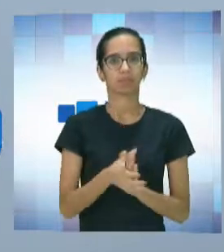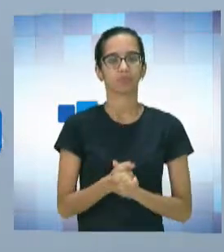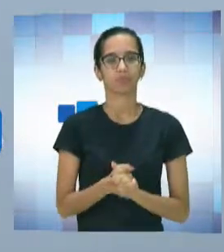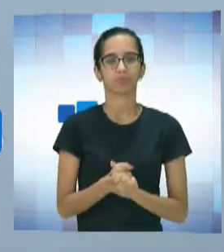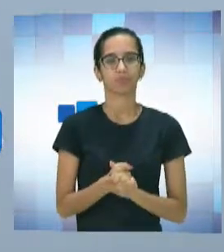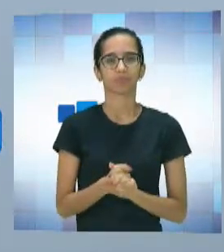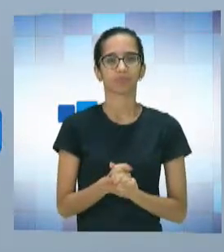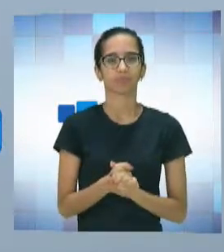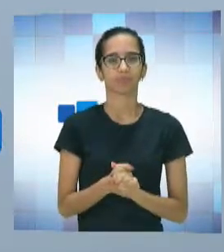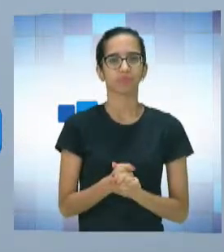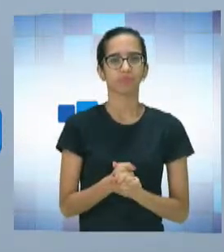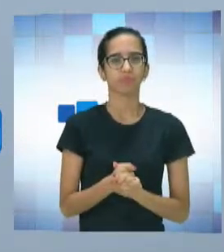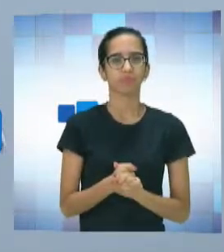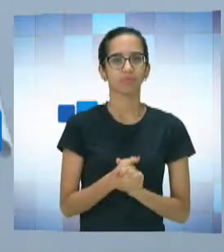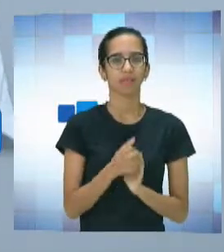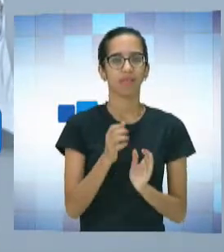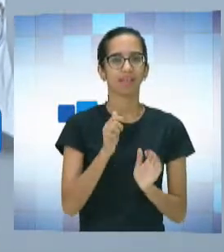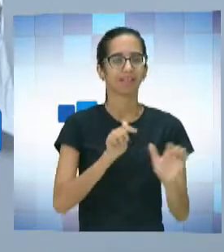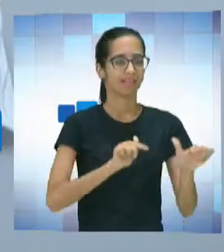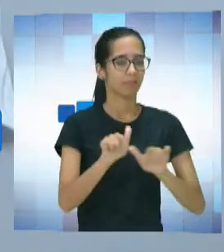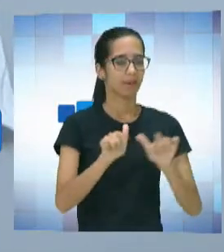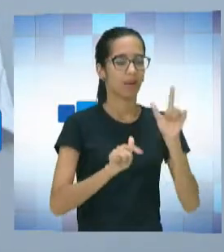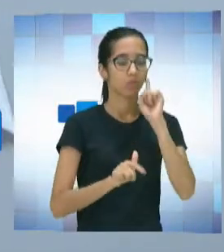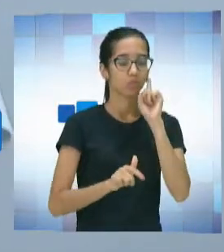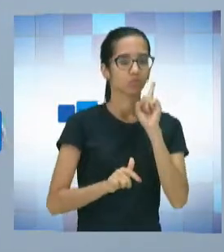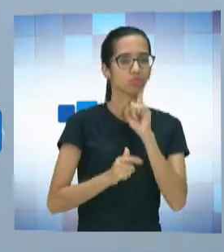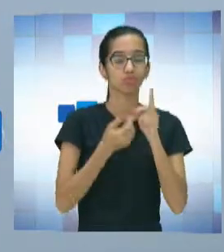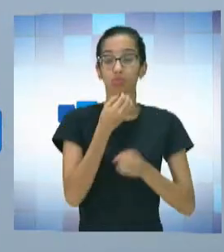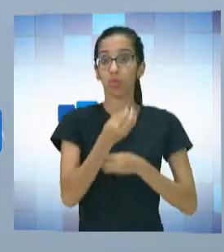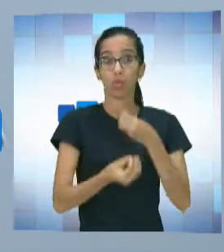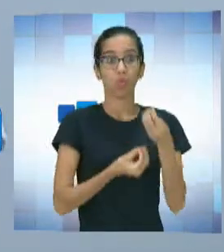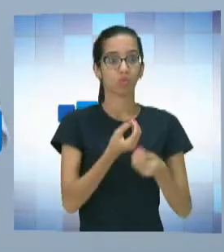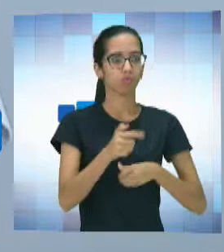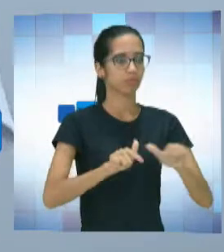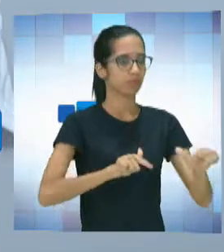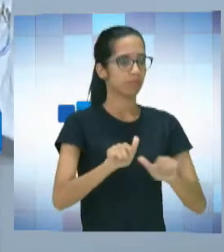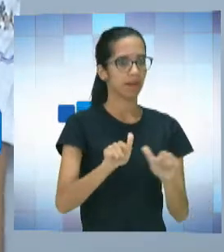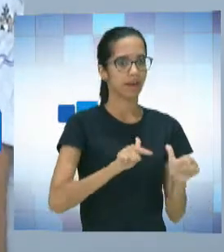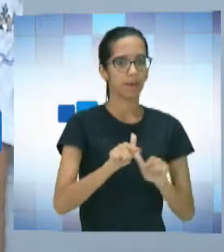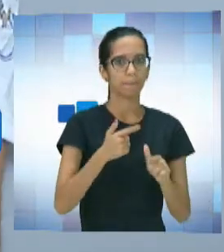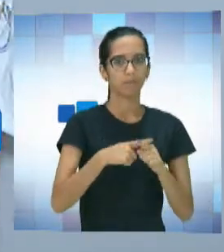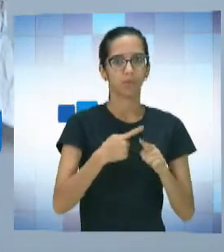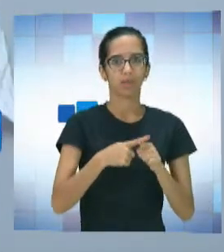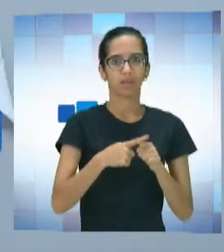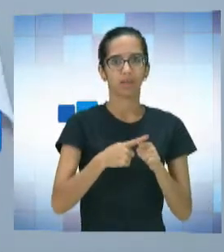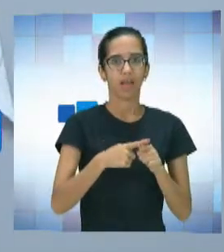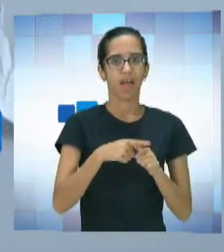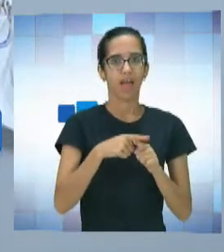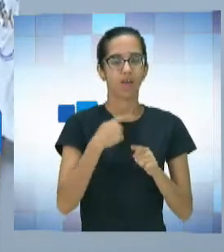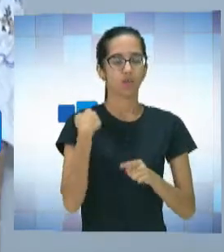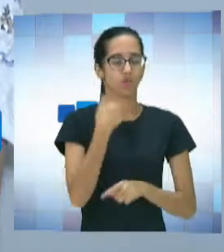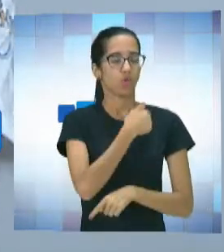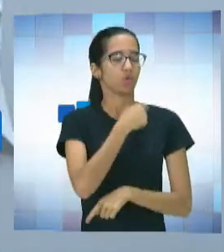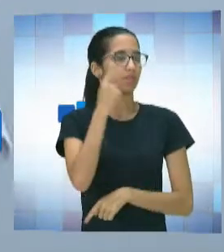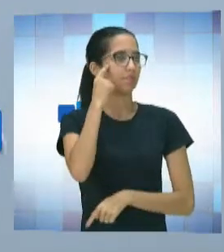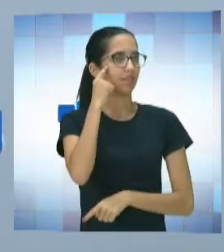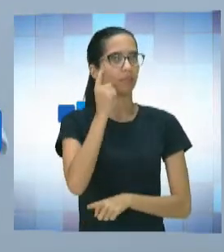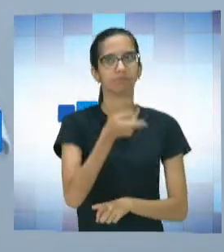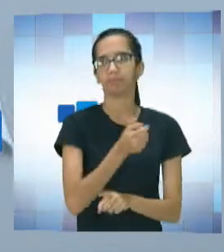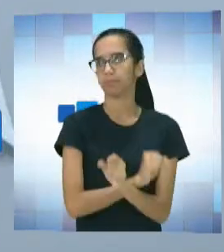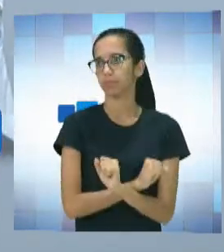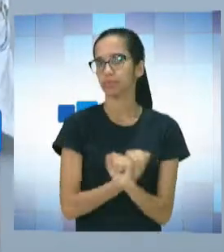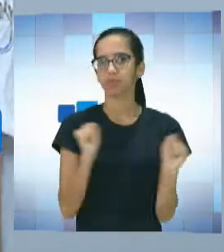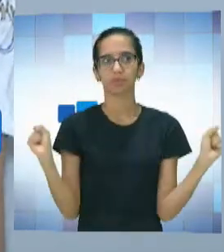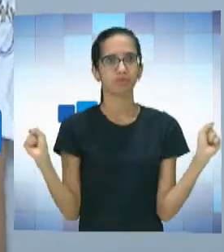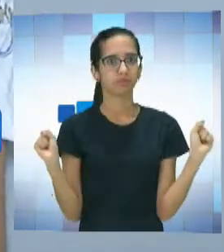gente trabalhar com surdo, meu Deus, como eu vou trabalhar com surdo? Porque até então, a gente achava que era impossível,